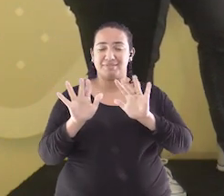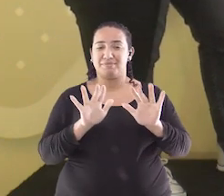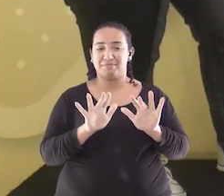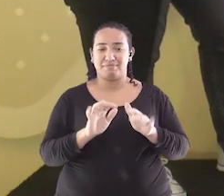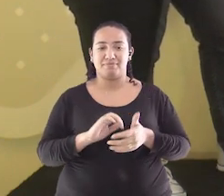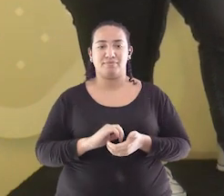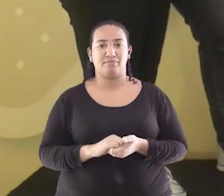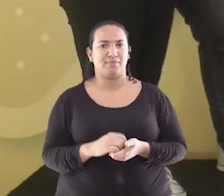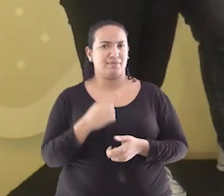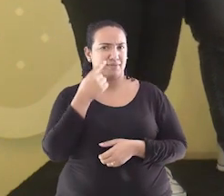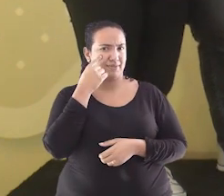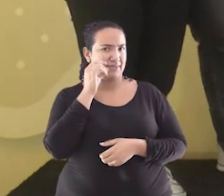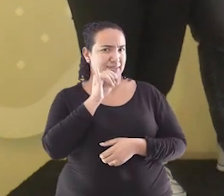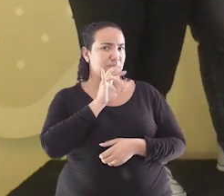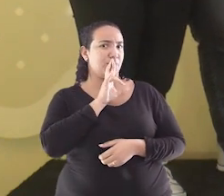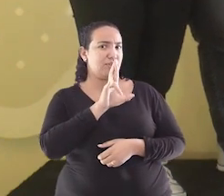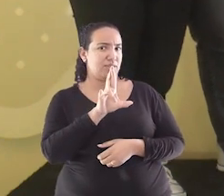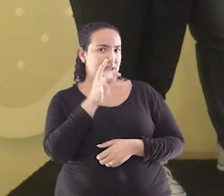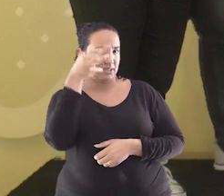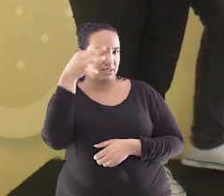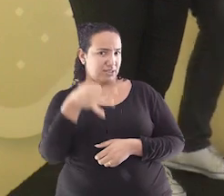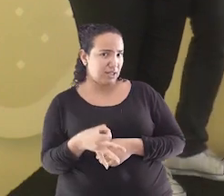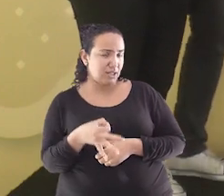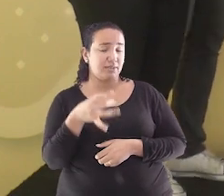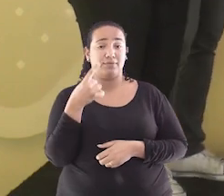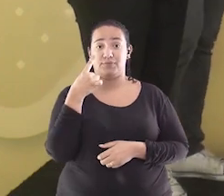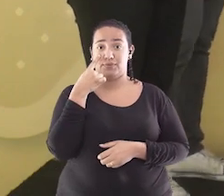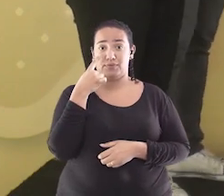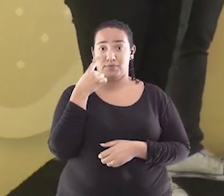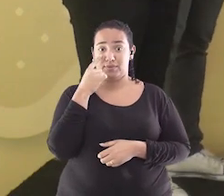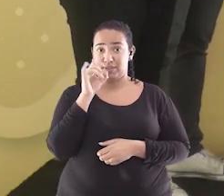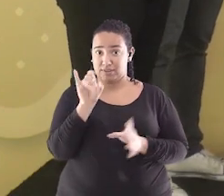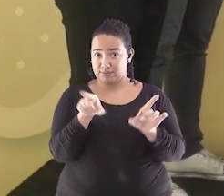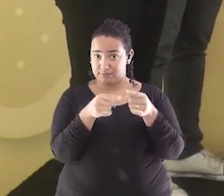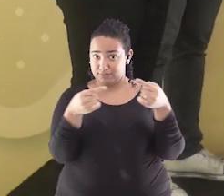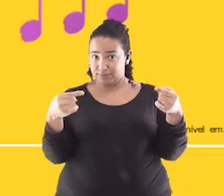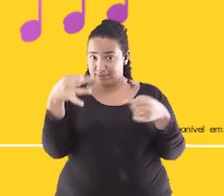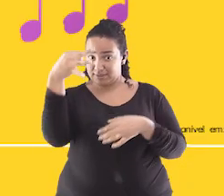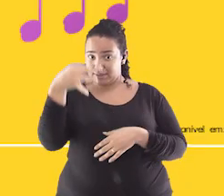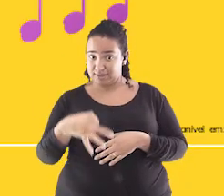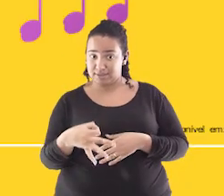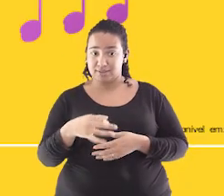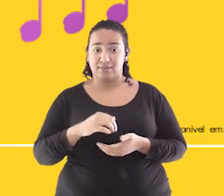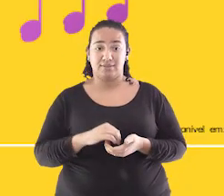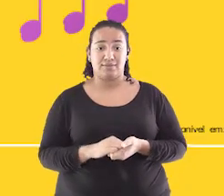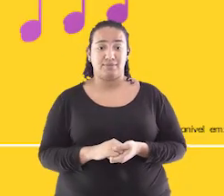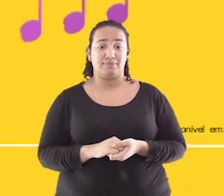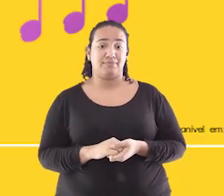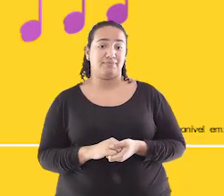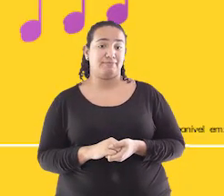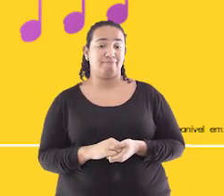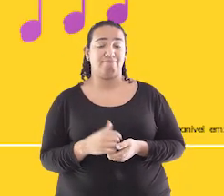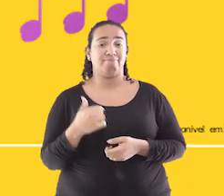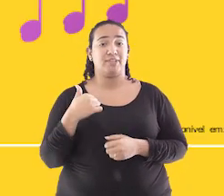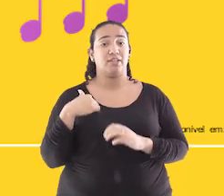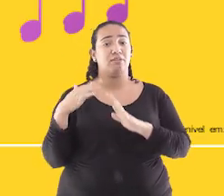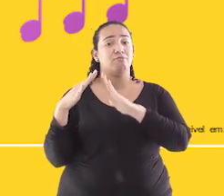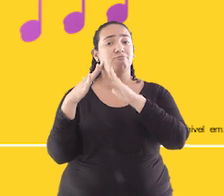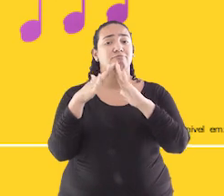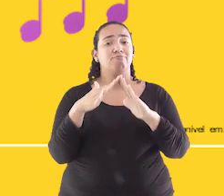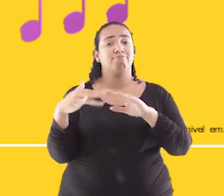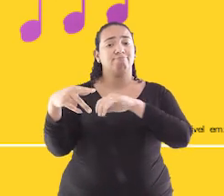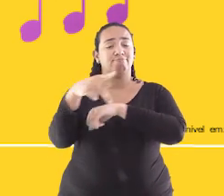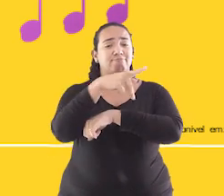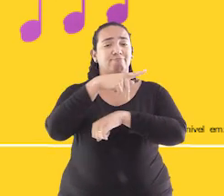Será que ela acertou, né, Diana? E então, Fabrício, é essa a mesma música? Moro no